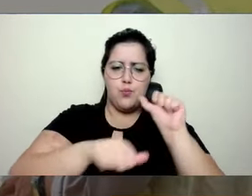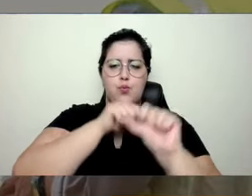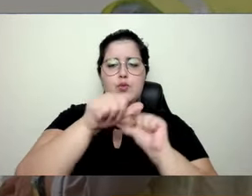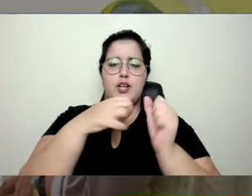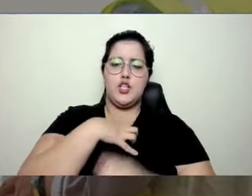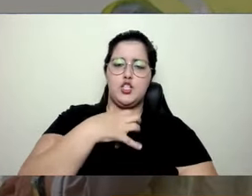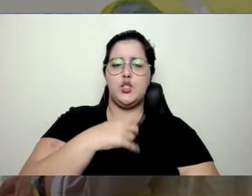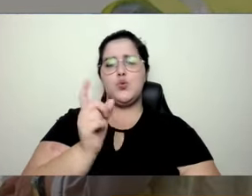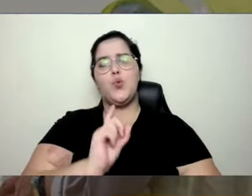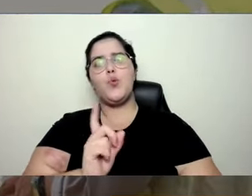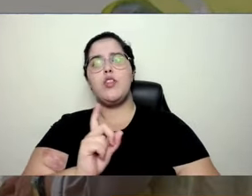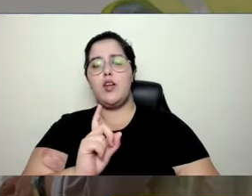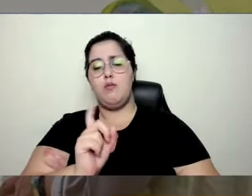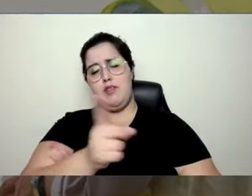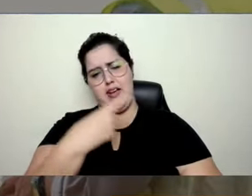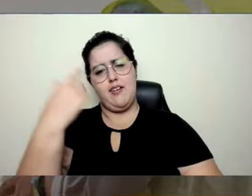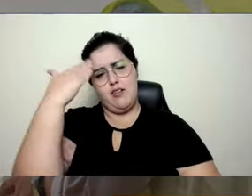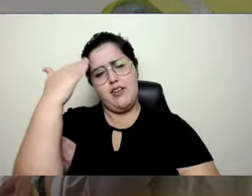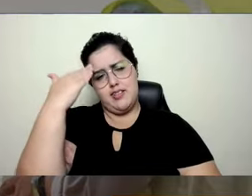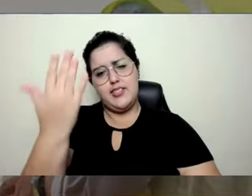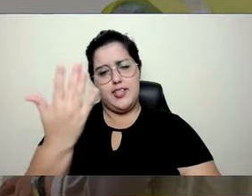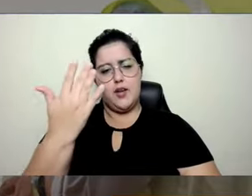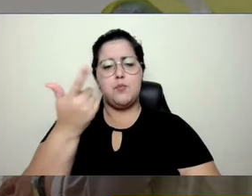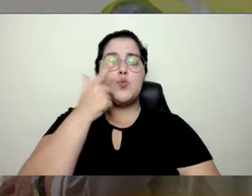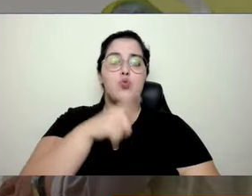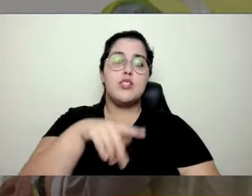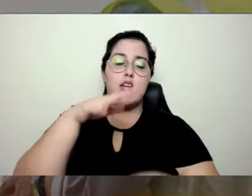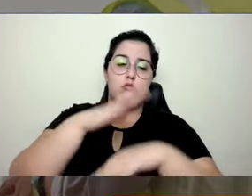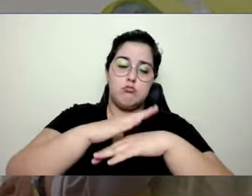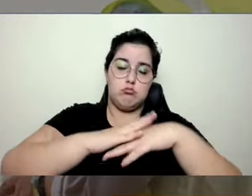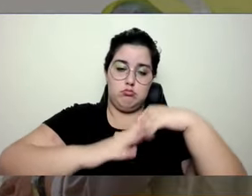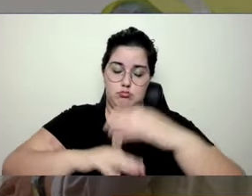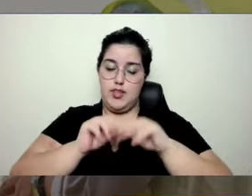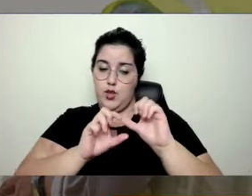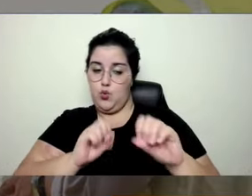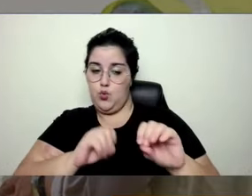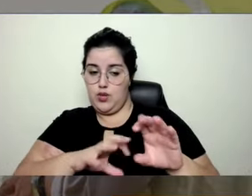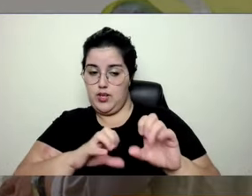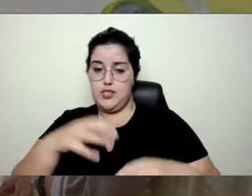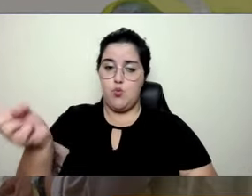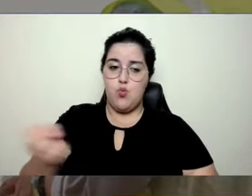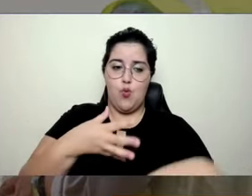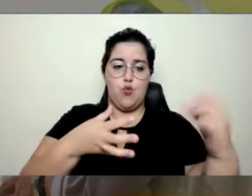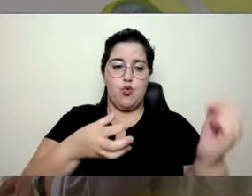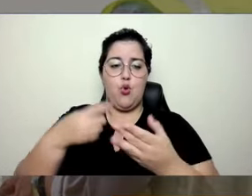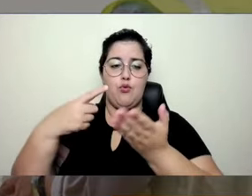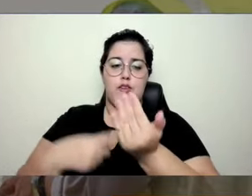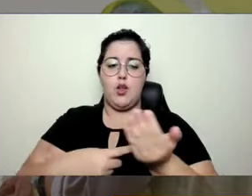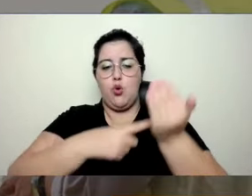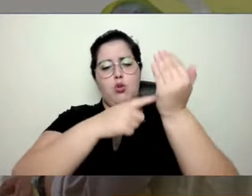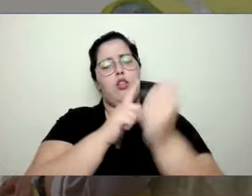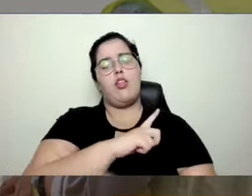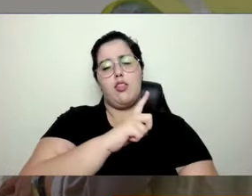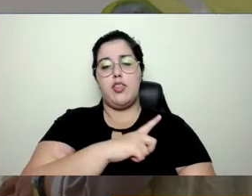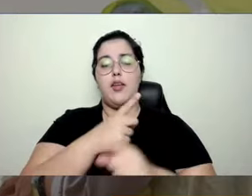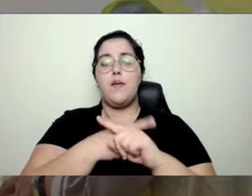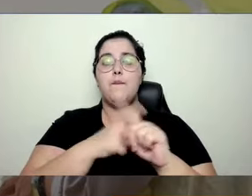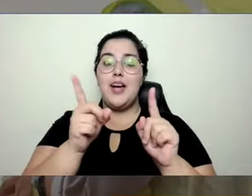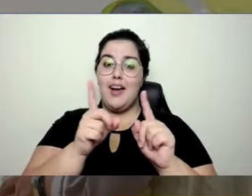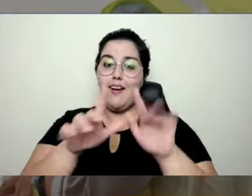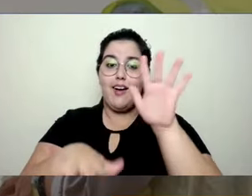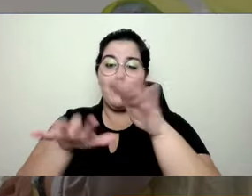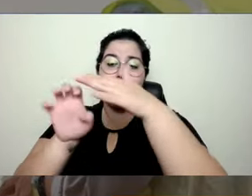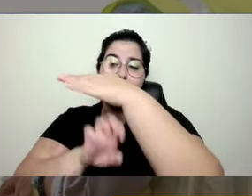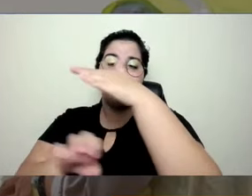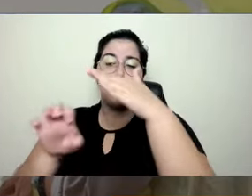porque a gente sabe, a gente consegue inovar na área educacional, algumas empresas têm inovado bastante, mas tem muitas empresas ainda